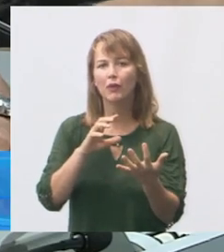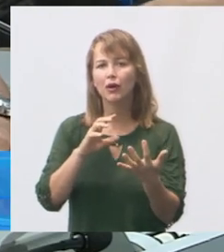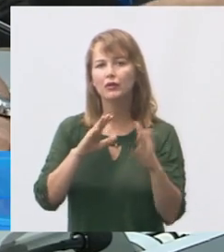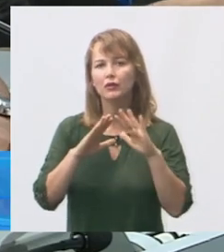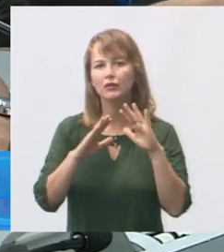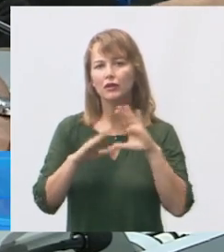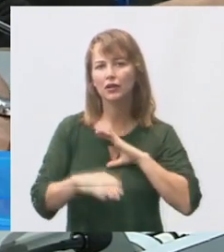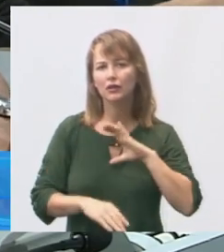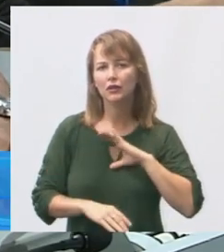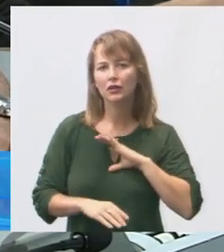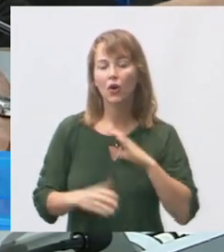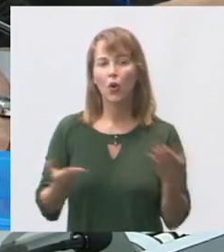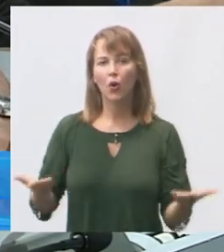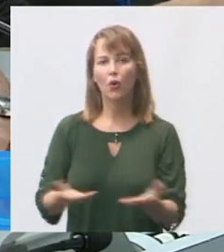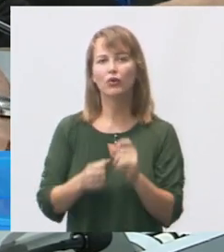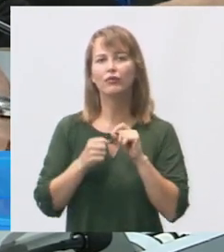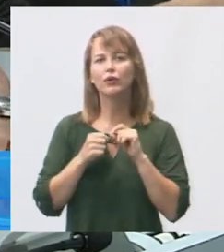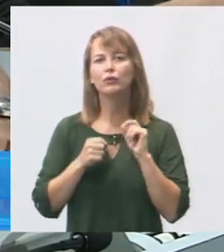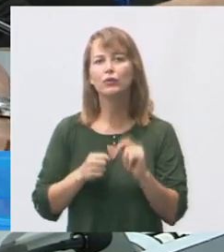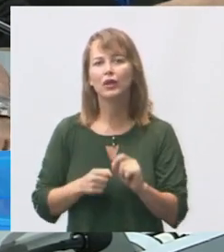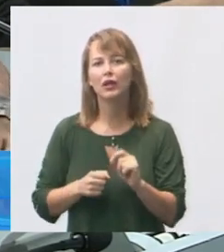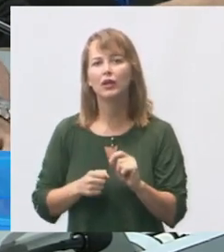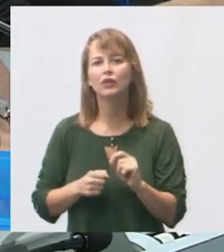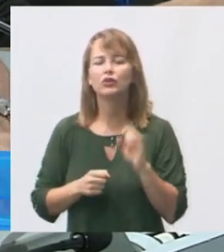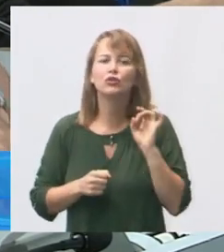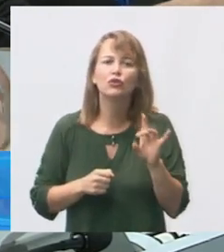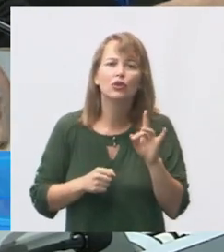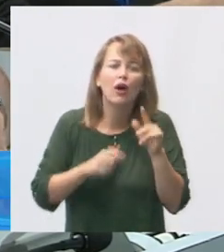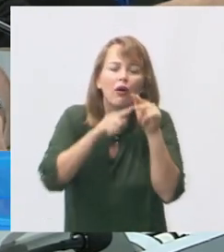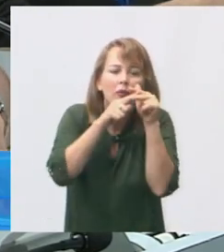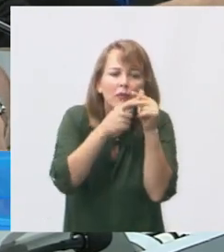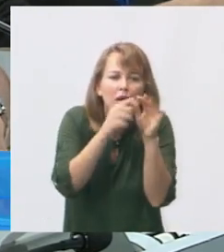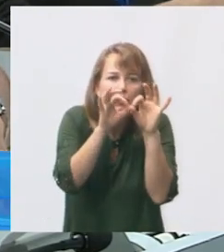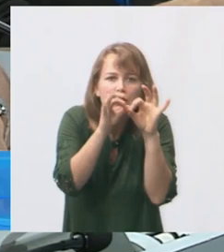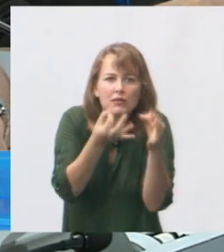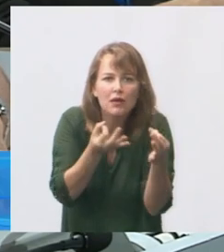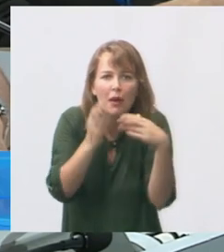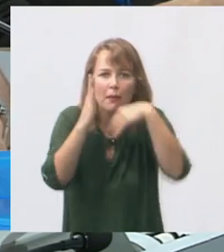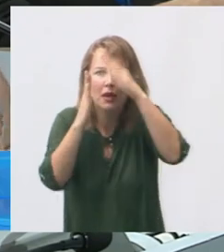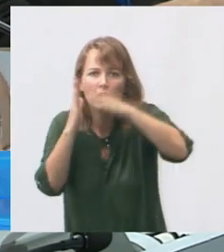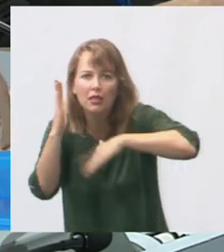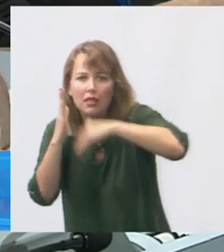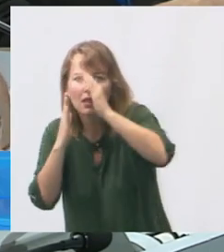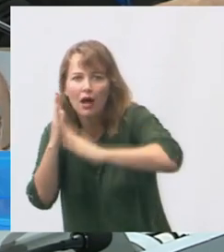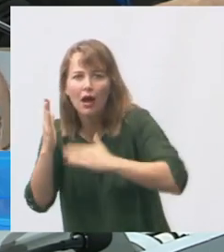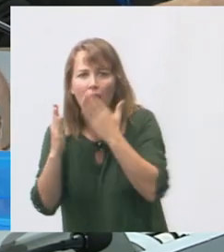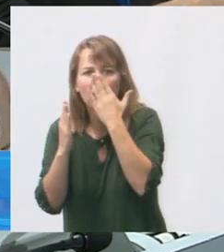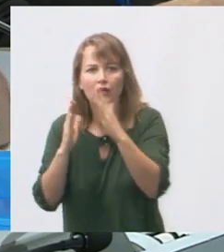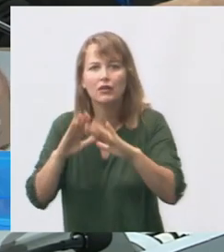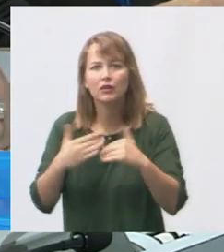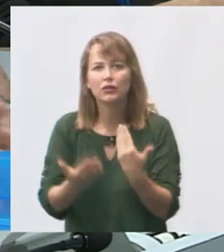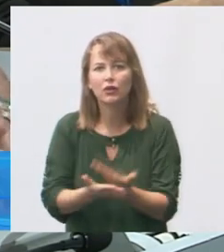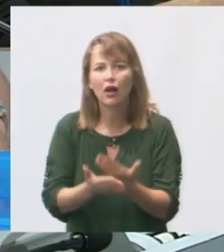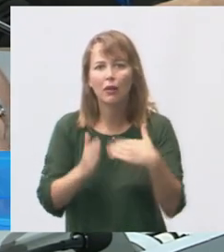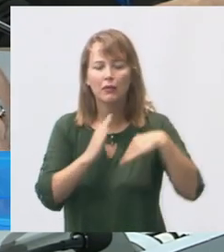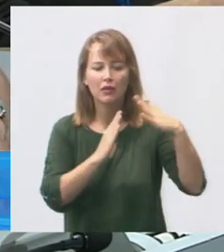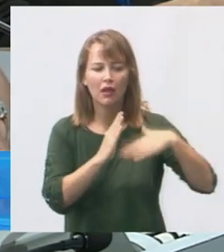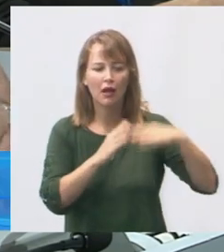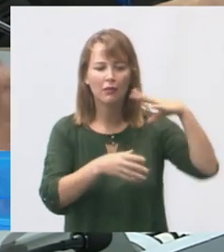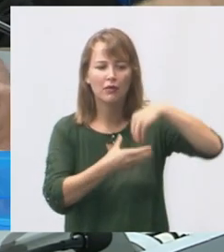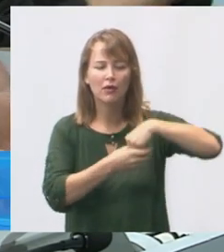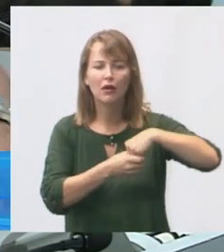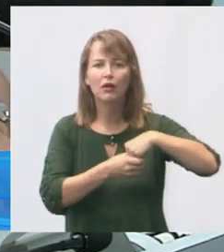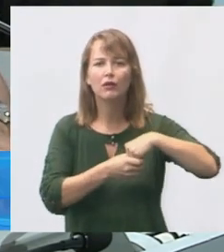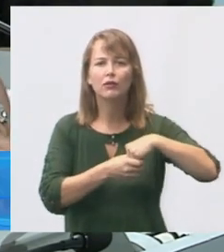o que que eles fizeram lá praticamente um paliativo pintaram a fachada da escola da creche pintaram por dentro